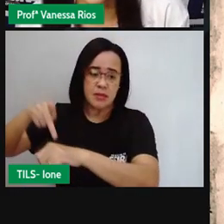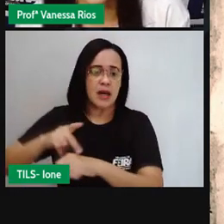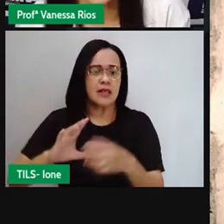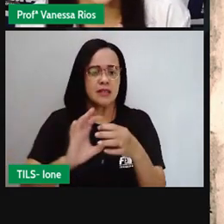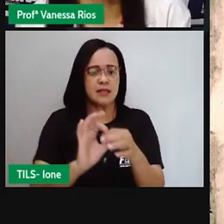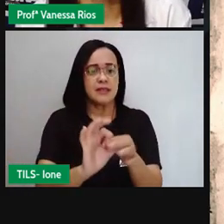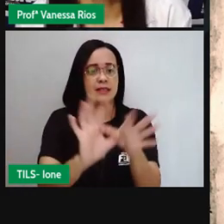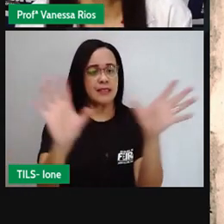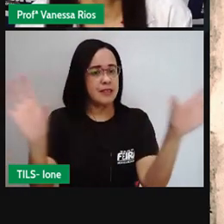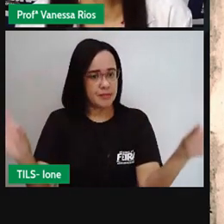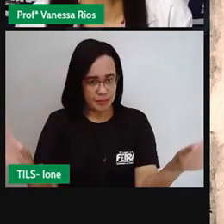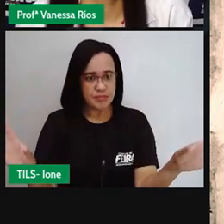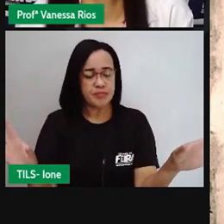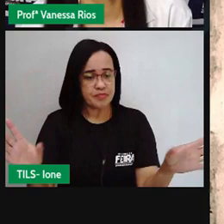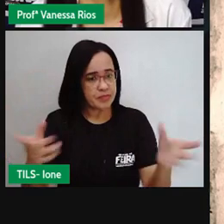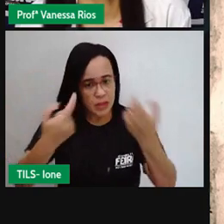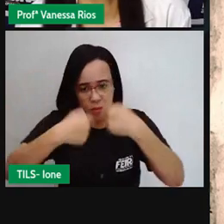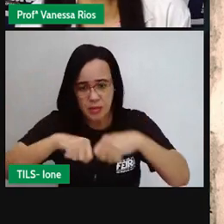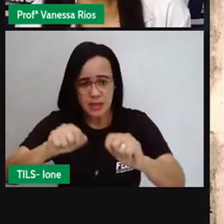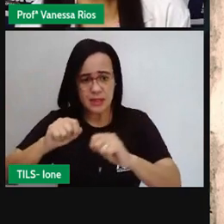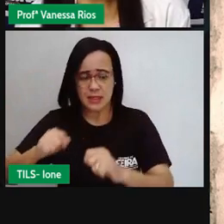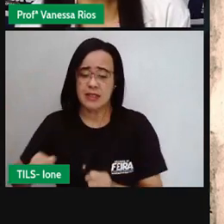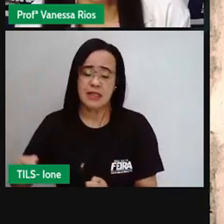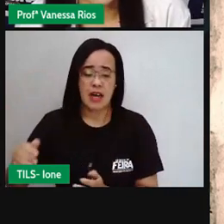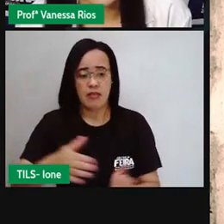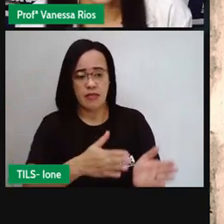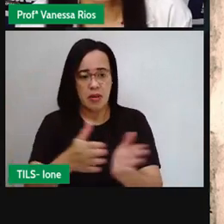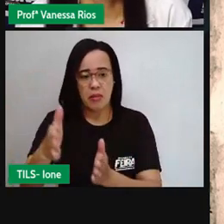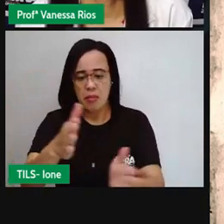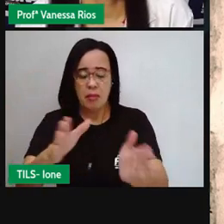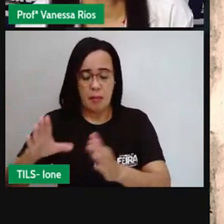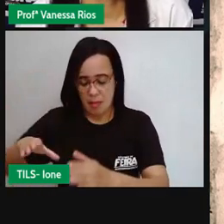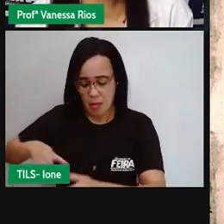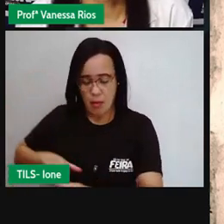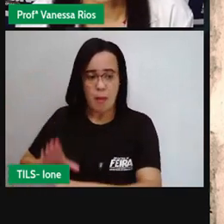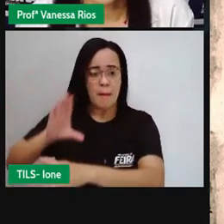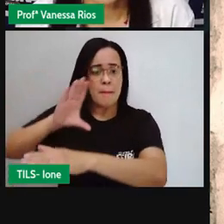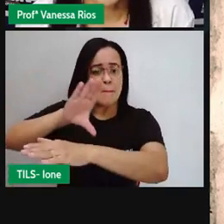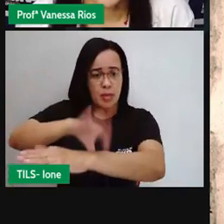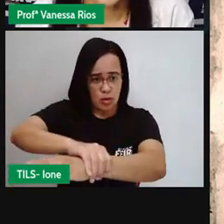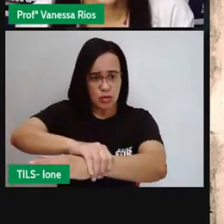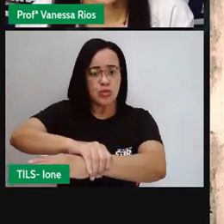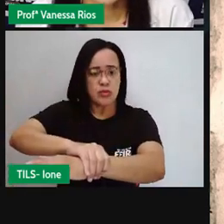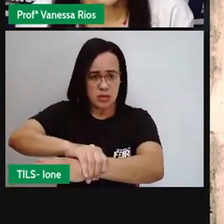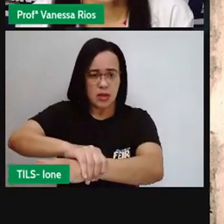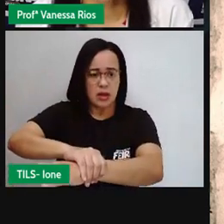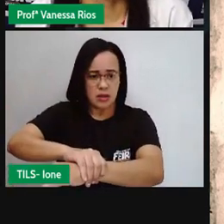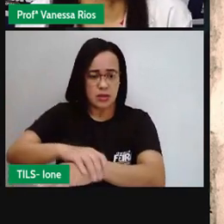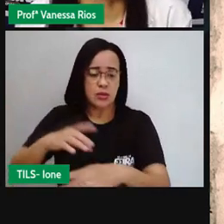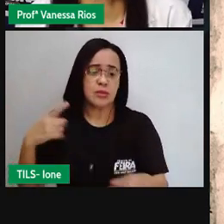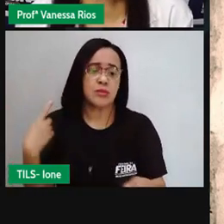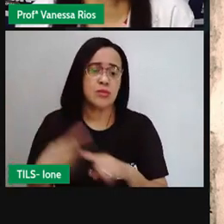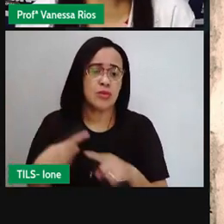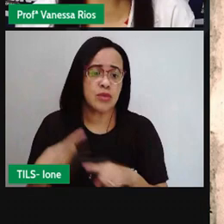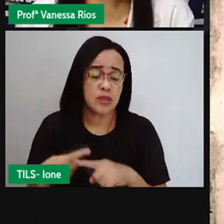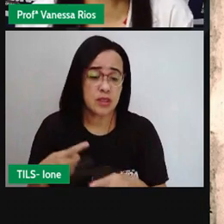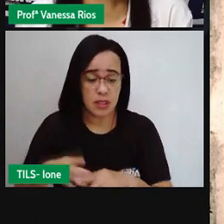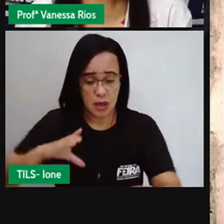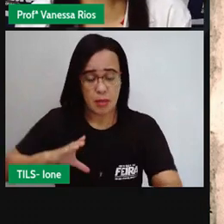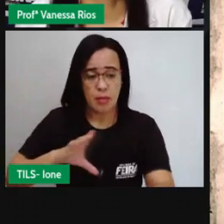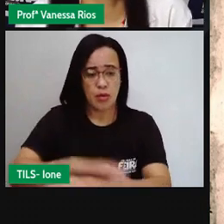por Portugal. Já que Portugal estava lá tomado pelas tropas de Napoleão Bonaparte. Então, essa